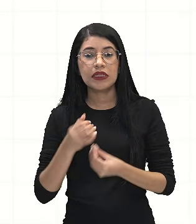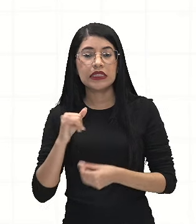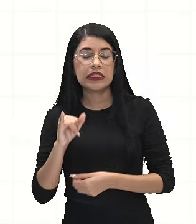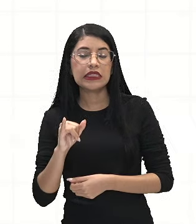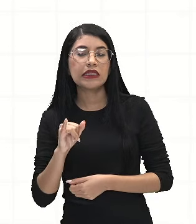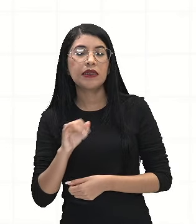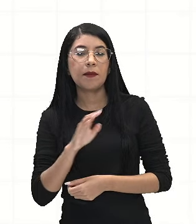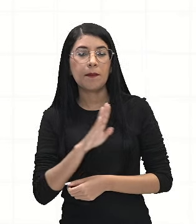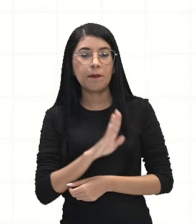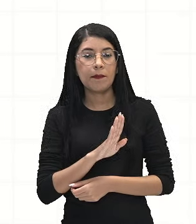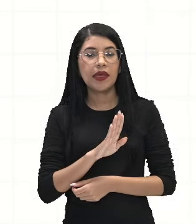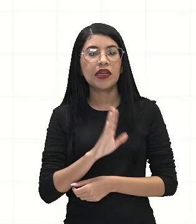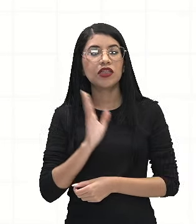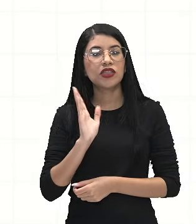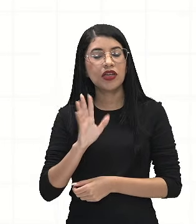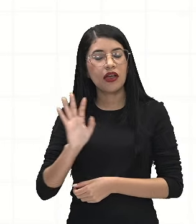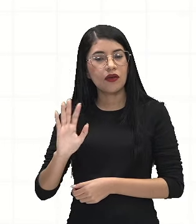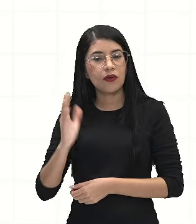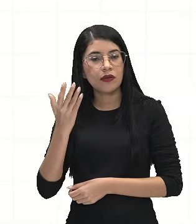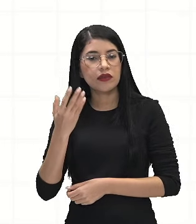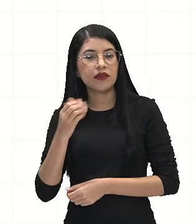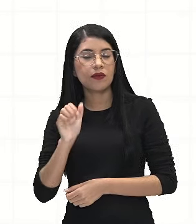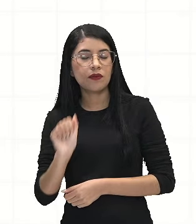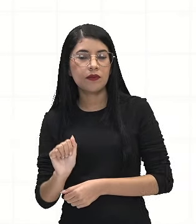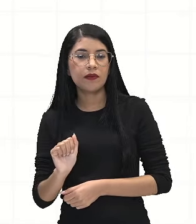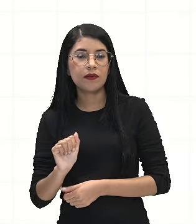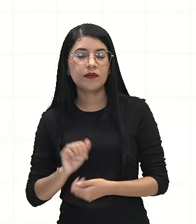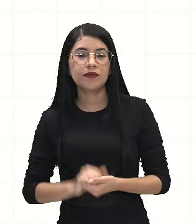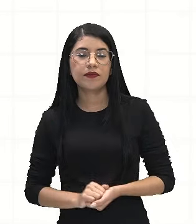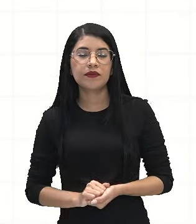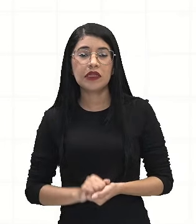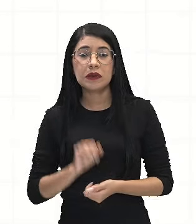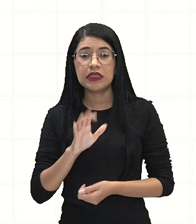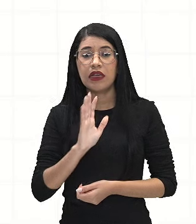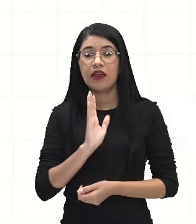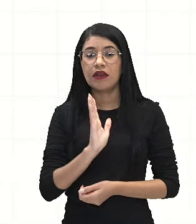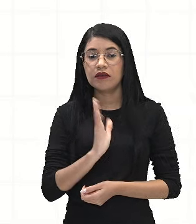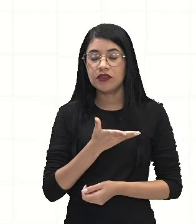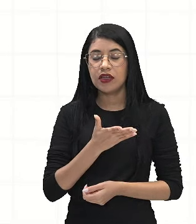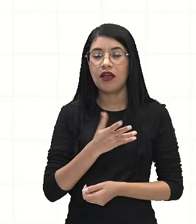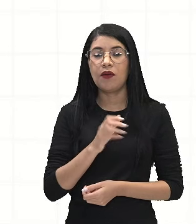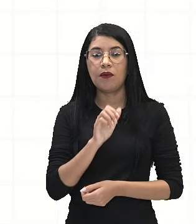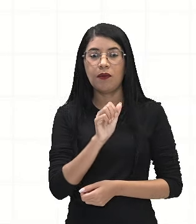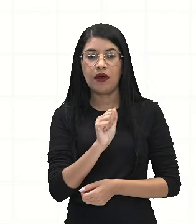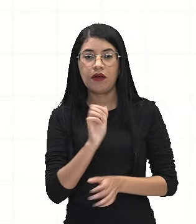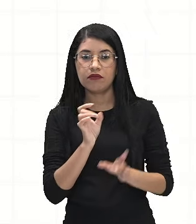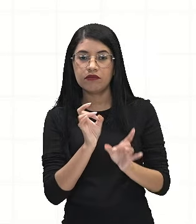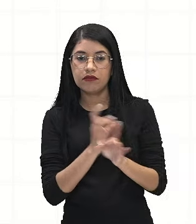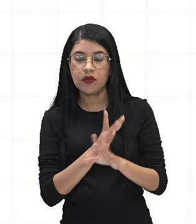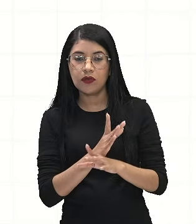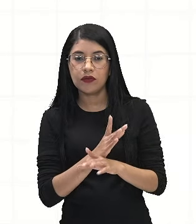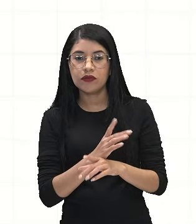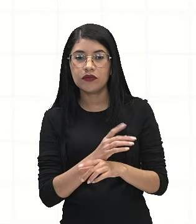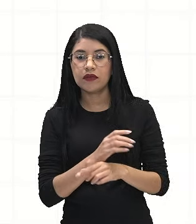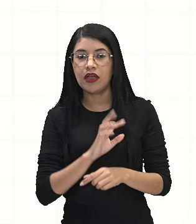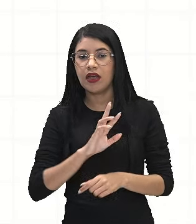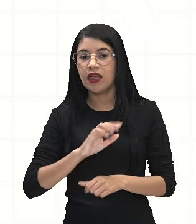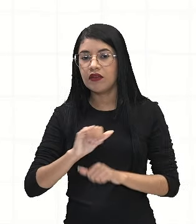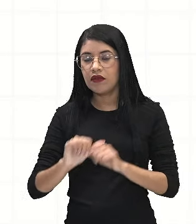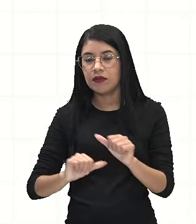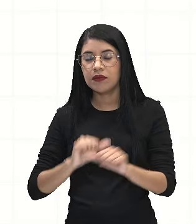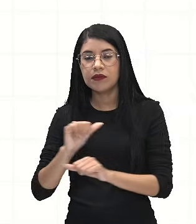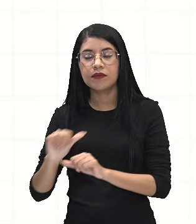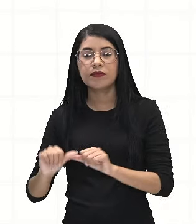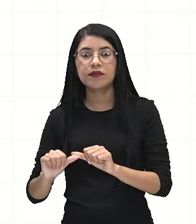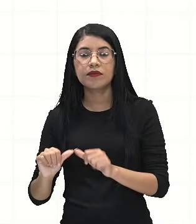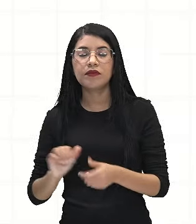sendo que já ocorreu A. Então, se já ocorreu A, o espaço amostral aqui não é mais o mesmo, né?